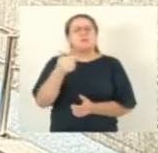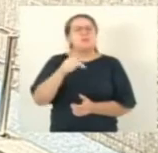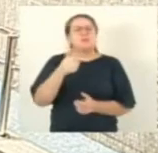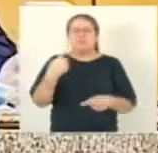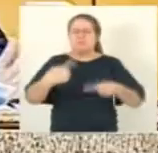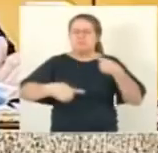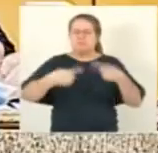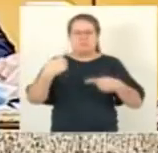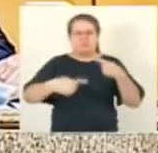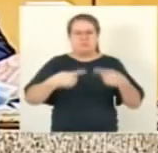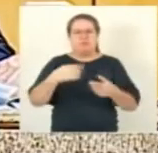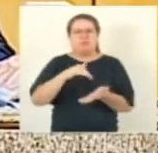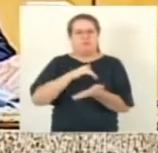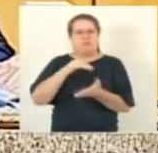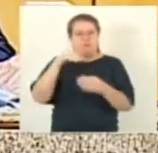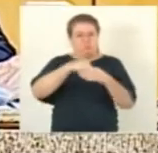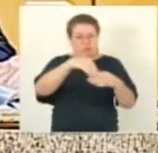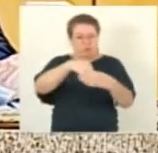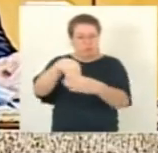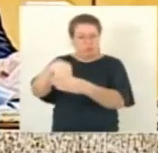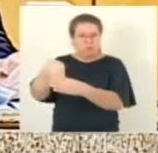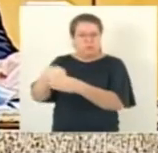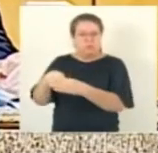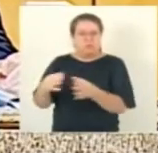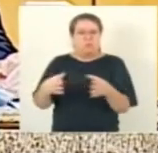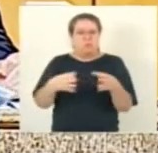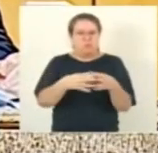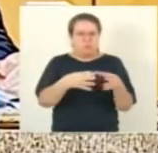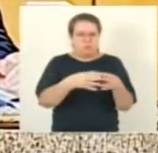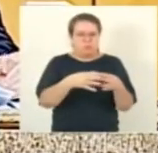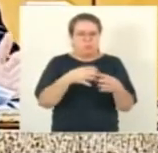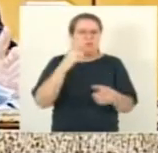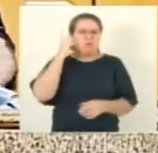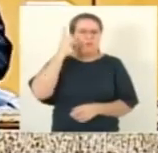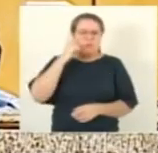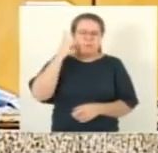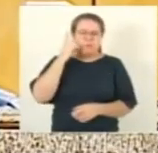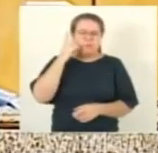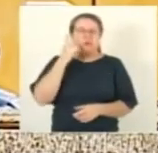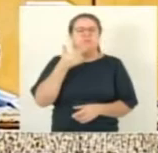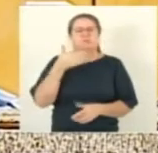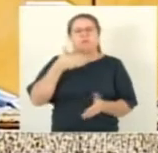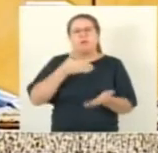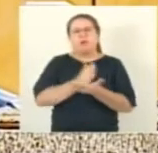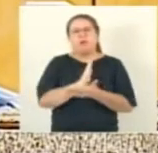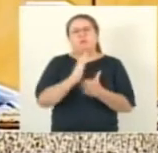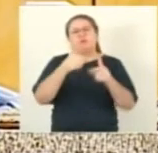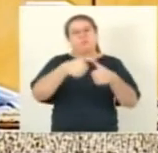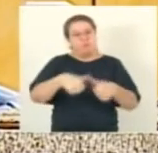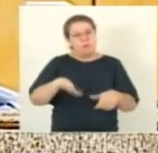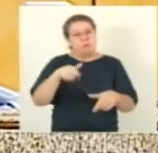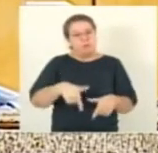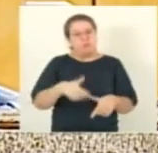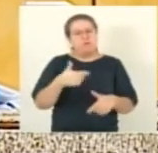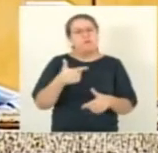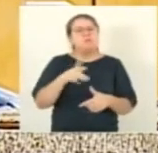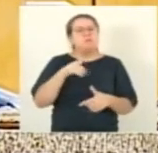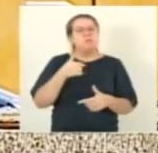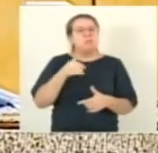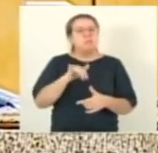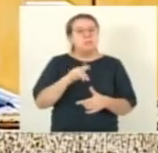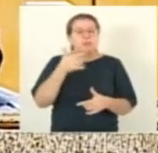queira discutir, em votação. As deputadas e os deputados que o aprovam permaneçam como estão, os contrários se